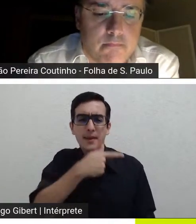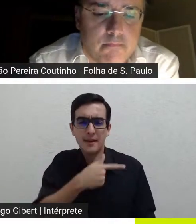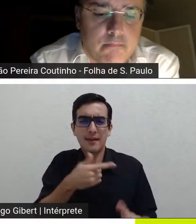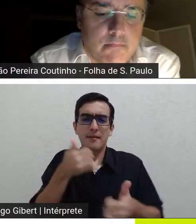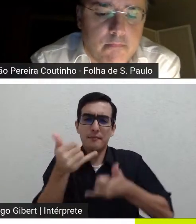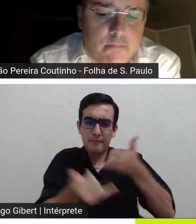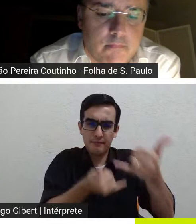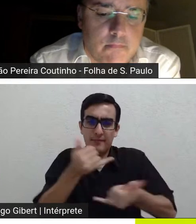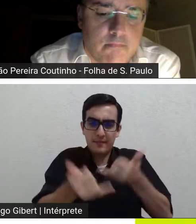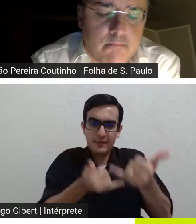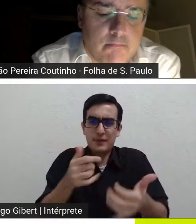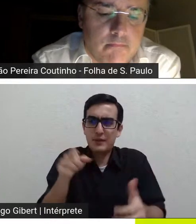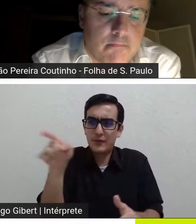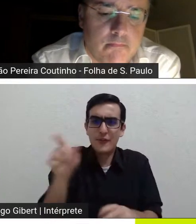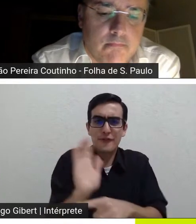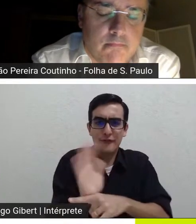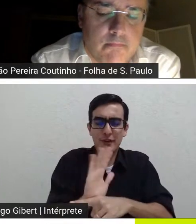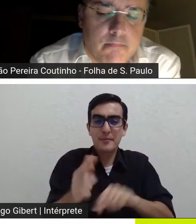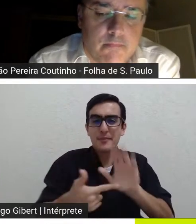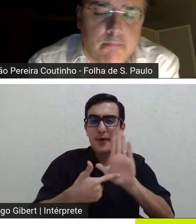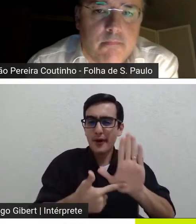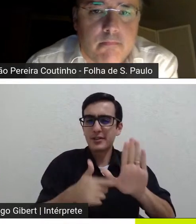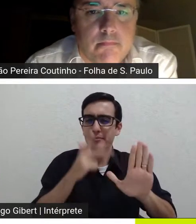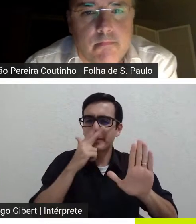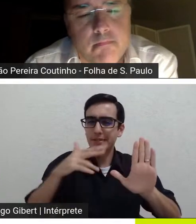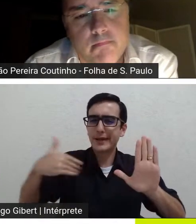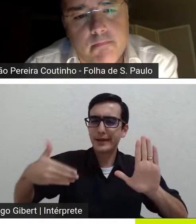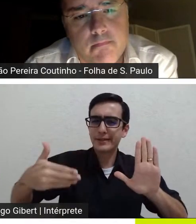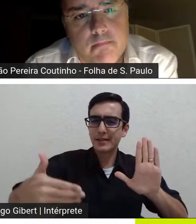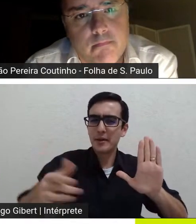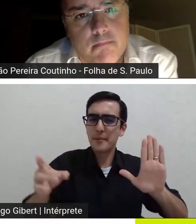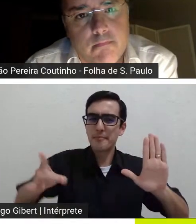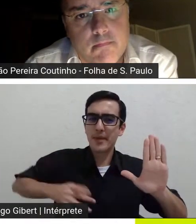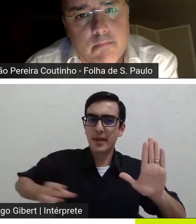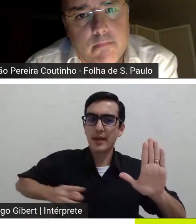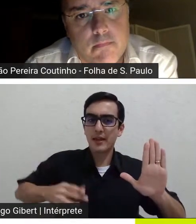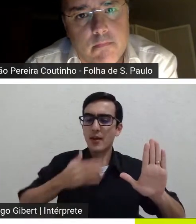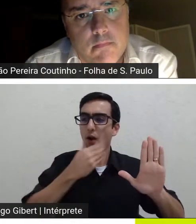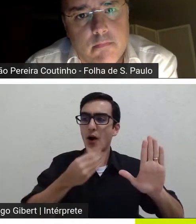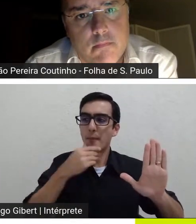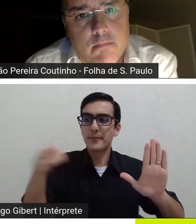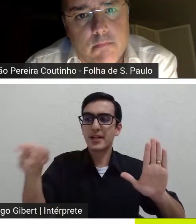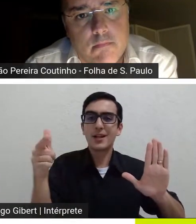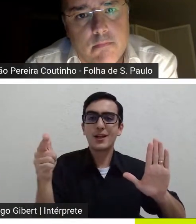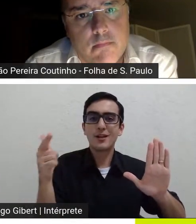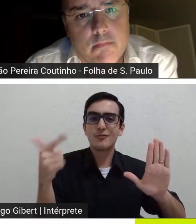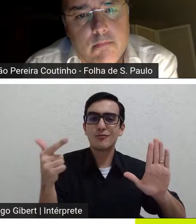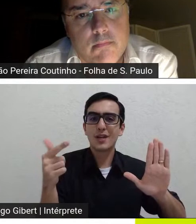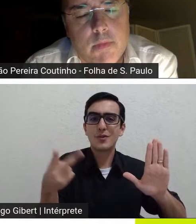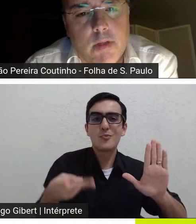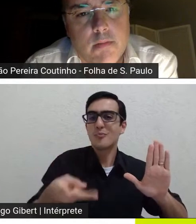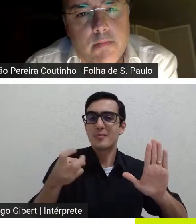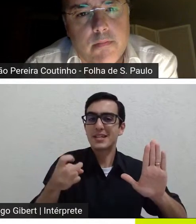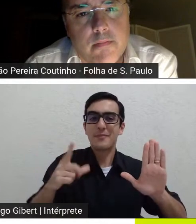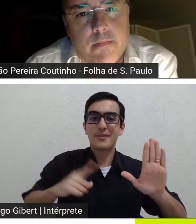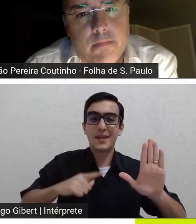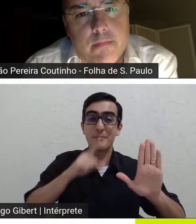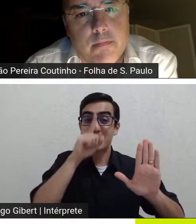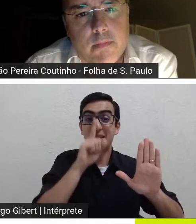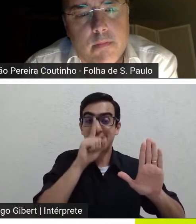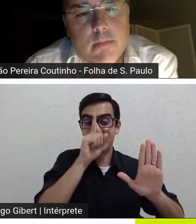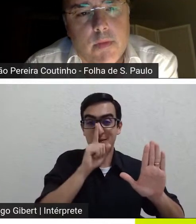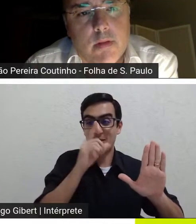sentindo cada vez mais medo onde o Howard não pode ver nenhum perigo é uma audácia né